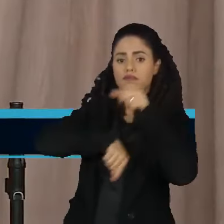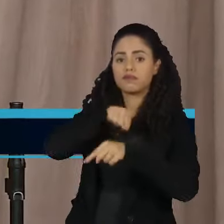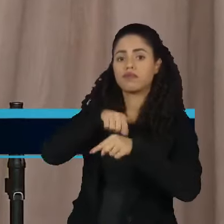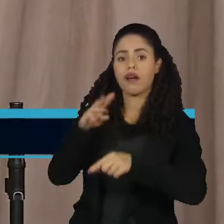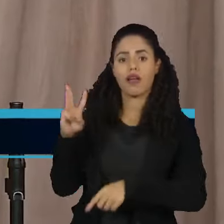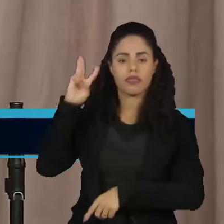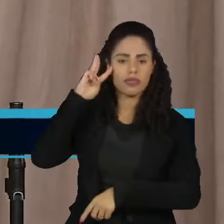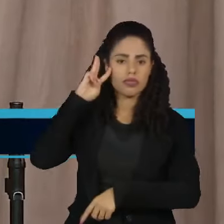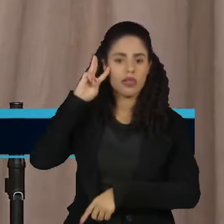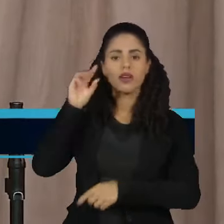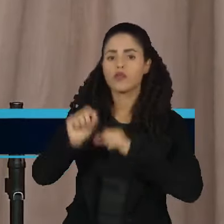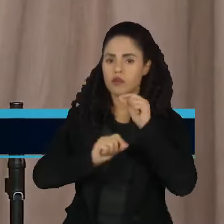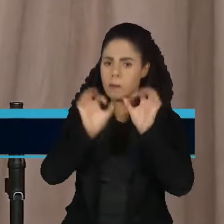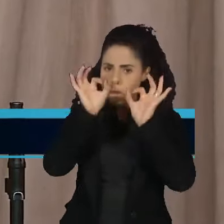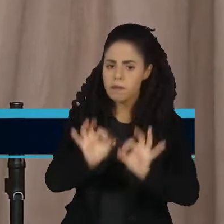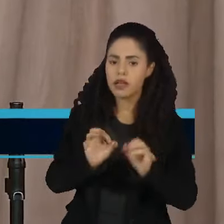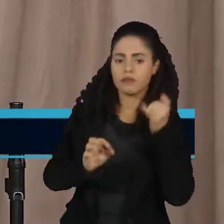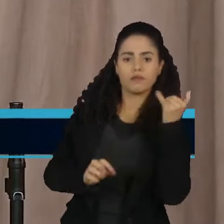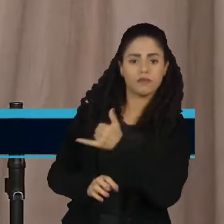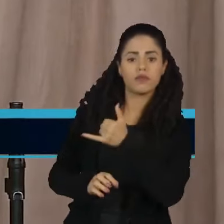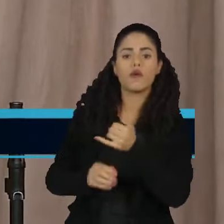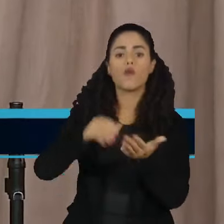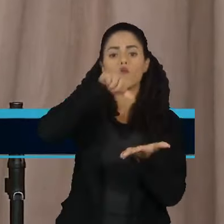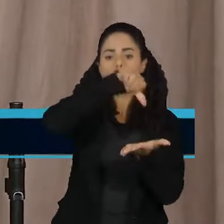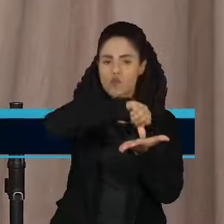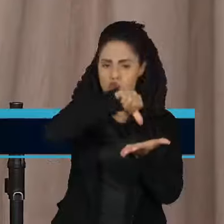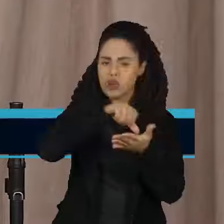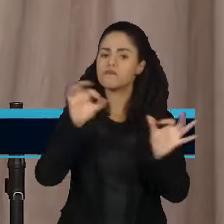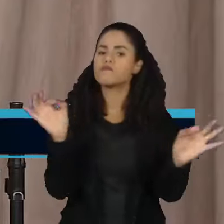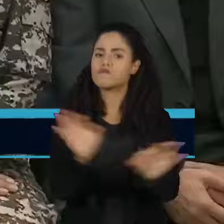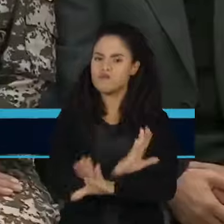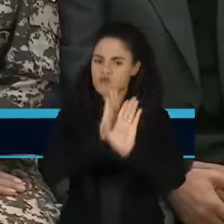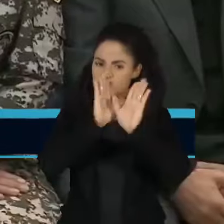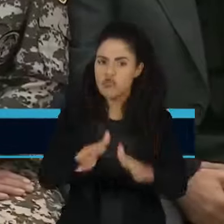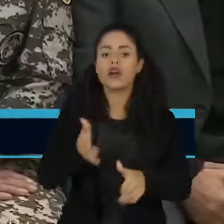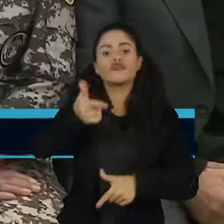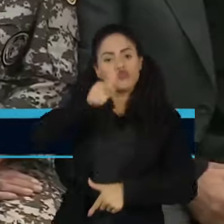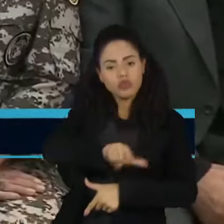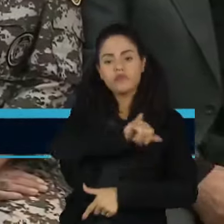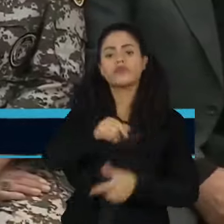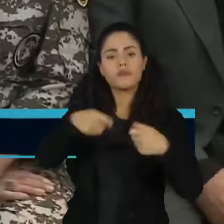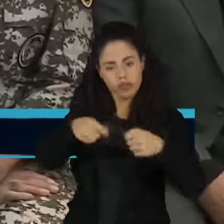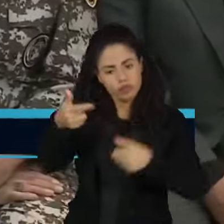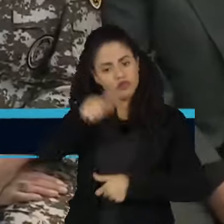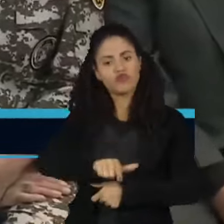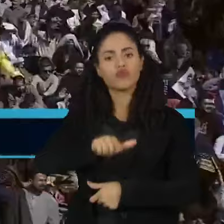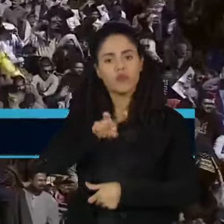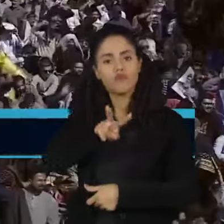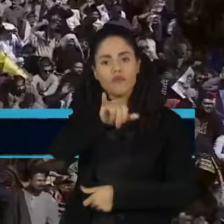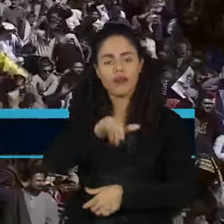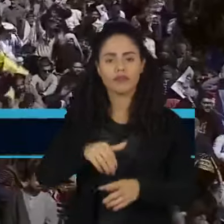terça-feira foi legítimo e que o Irã está pronto para repetir se for necessário.